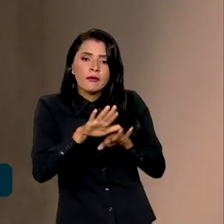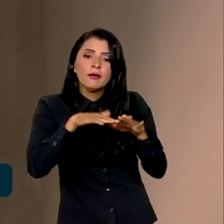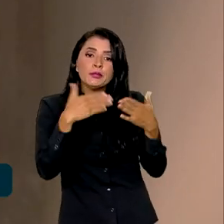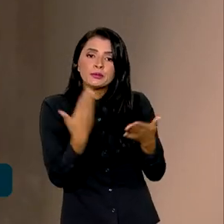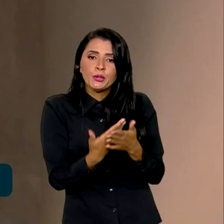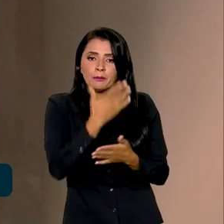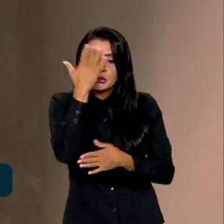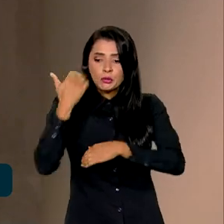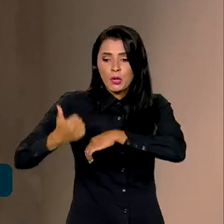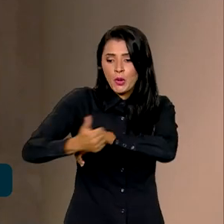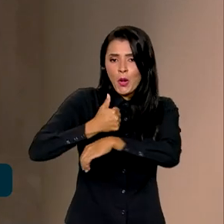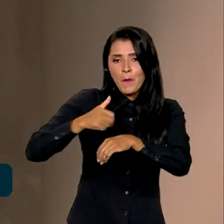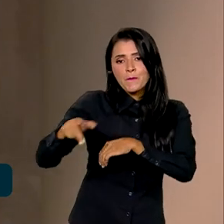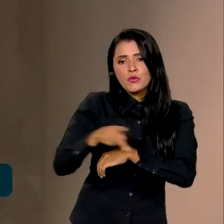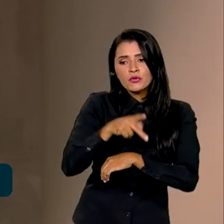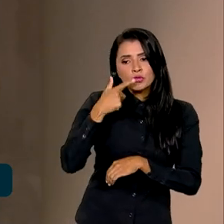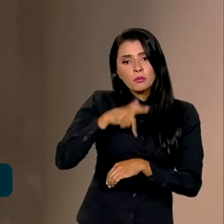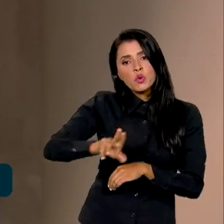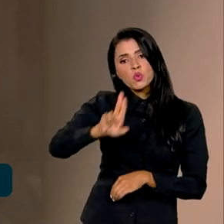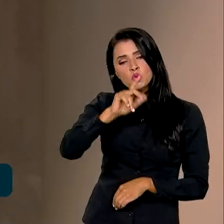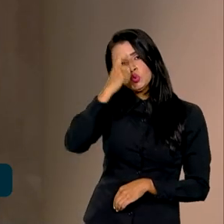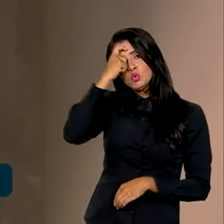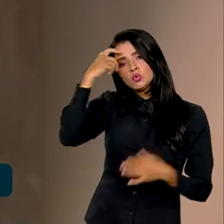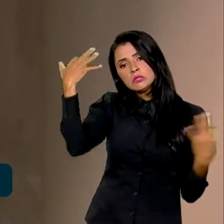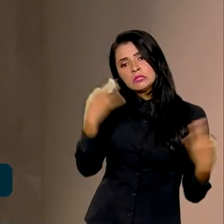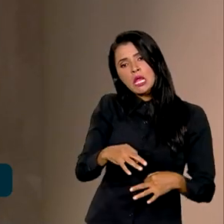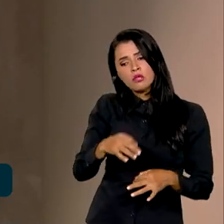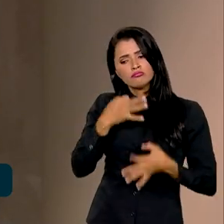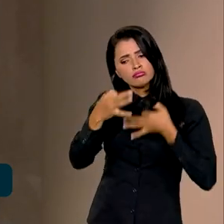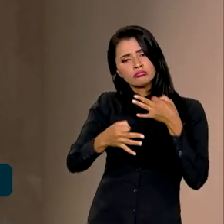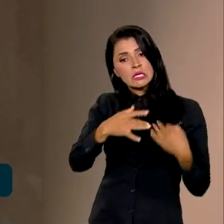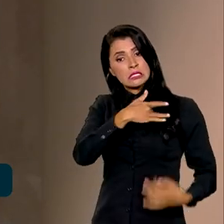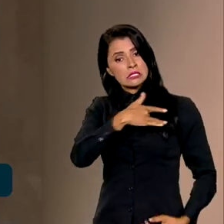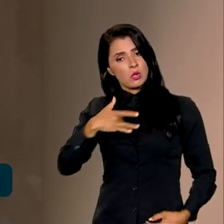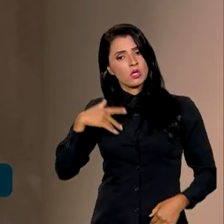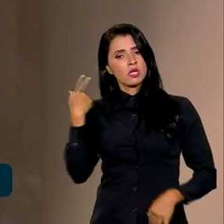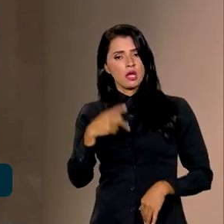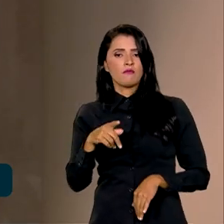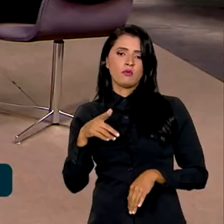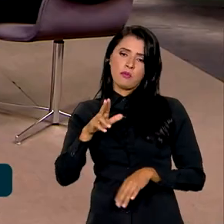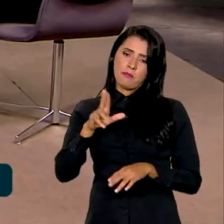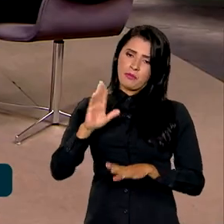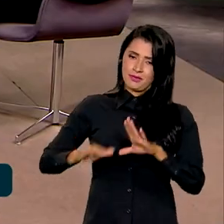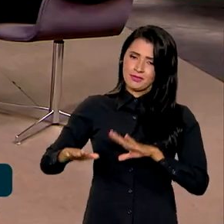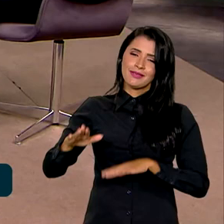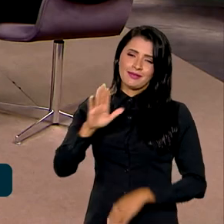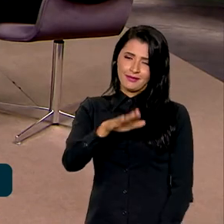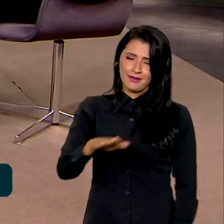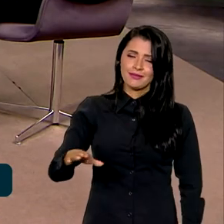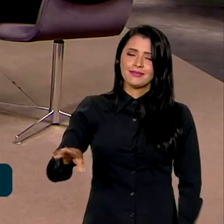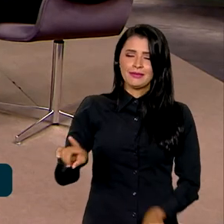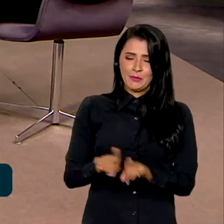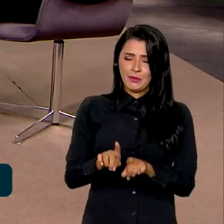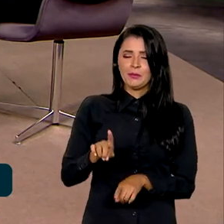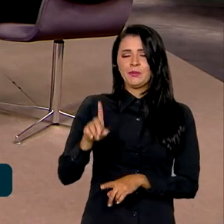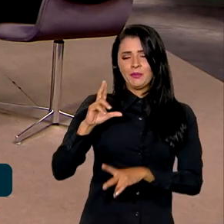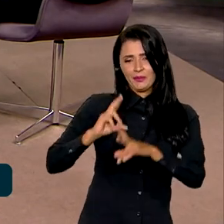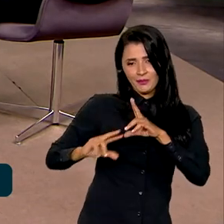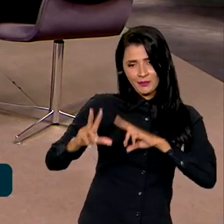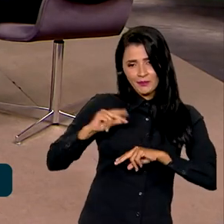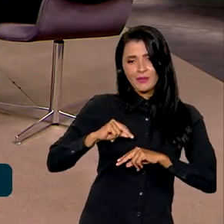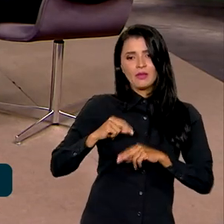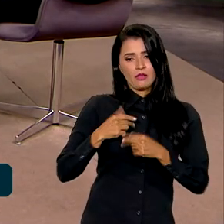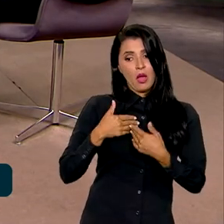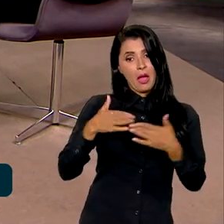para que haja um uso consciente, crítico e saudável das telas por crianças e adolescentes. Então, nós estamos nessa consulta